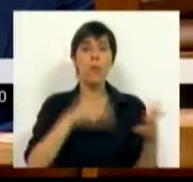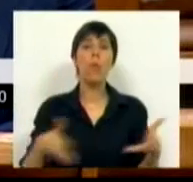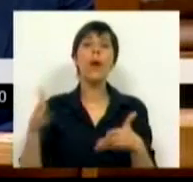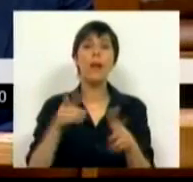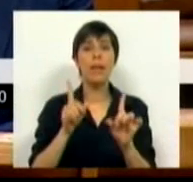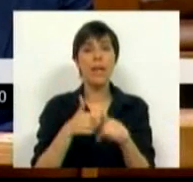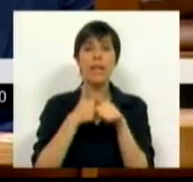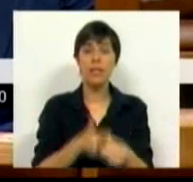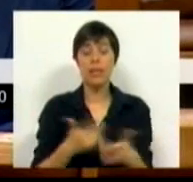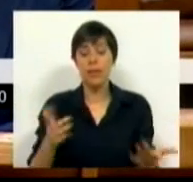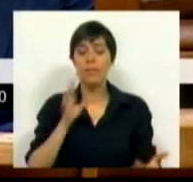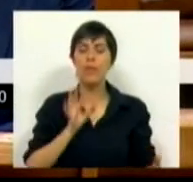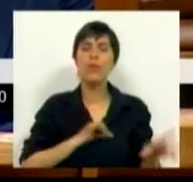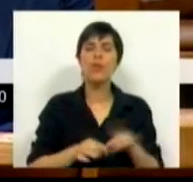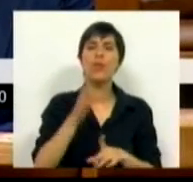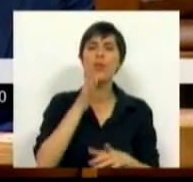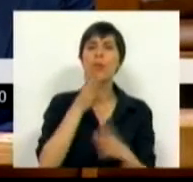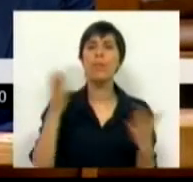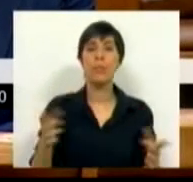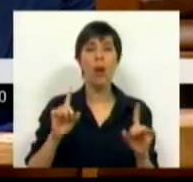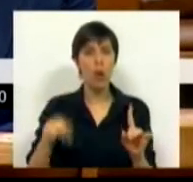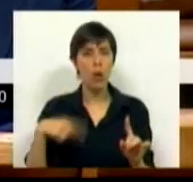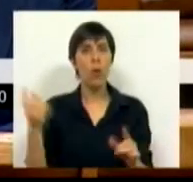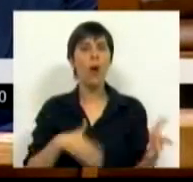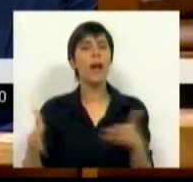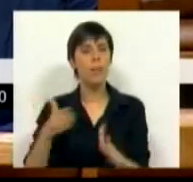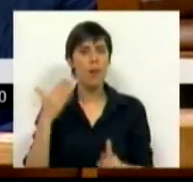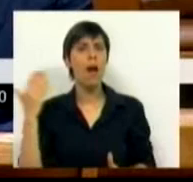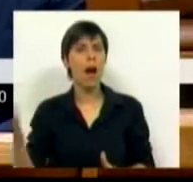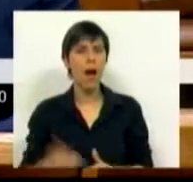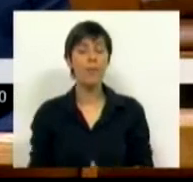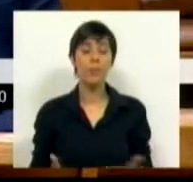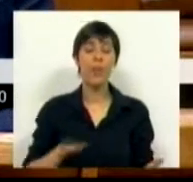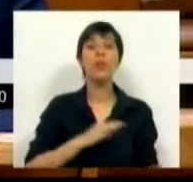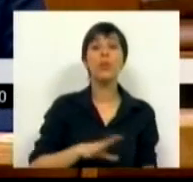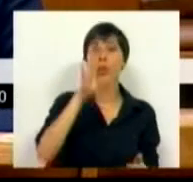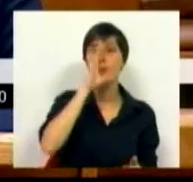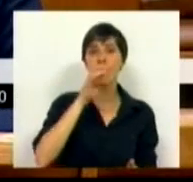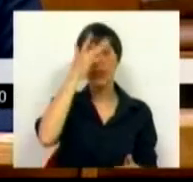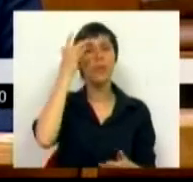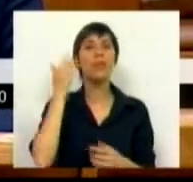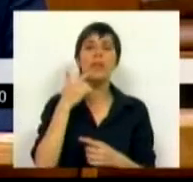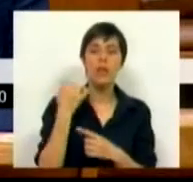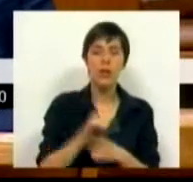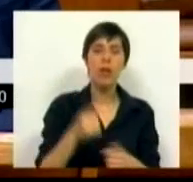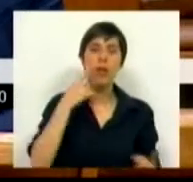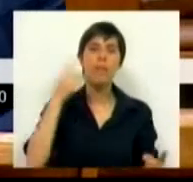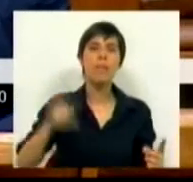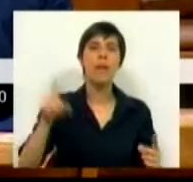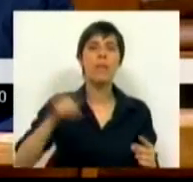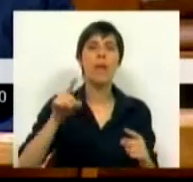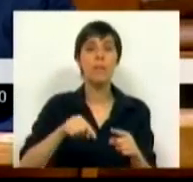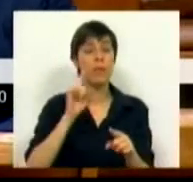caminho a seguir. Senhoras e senhores deputados, há outro caminho. O senhor ministro negou repetidamente